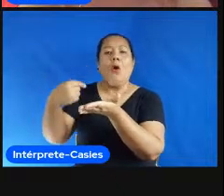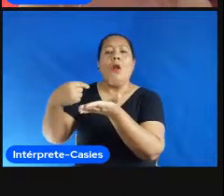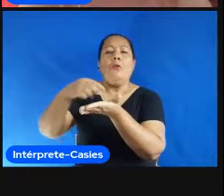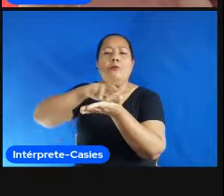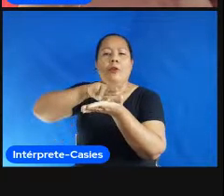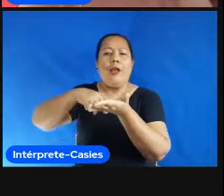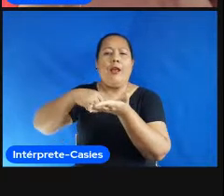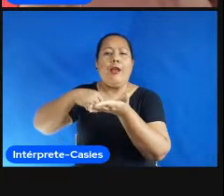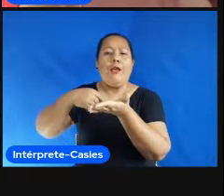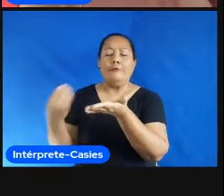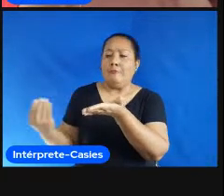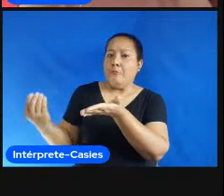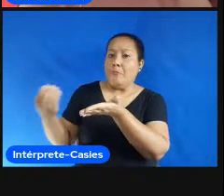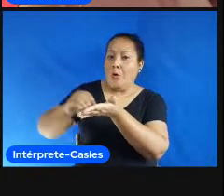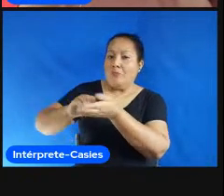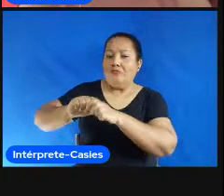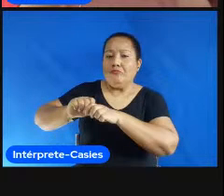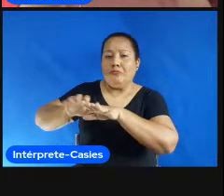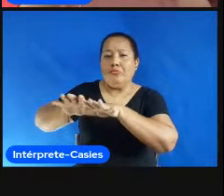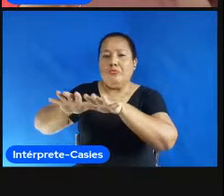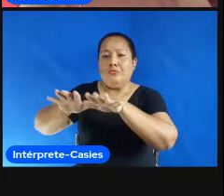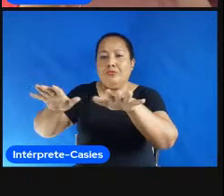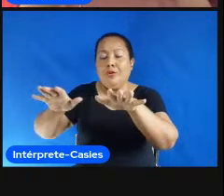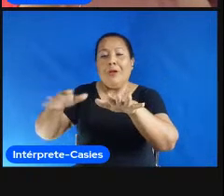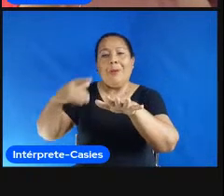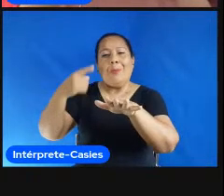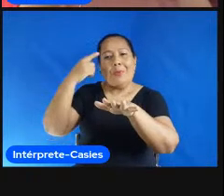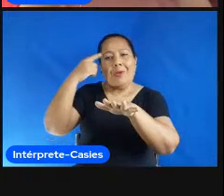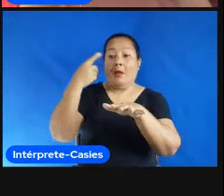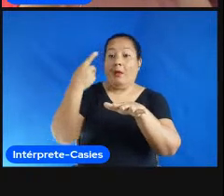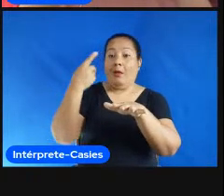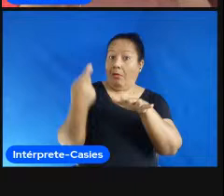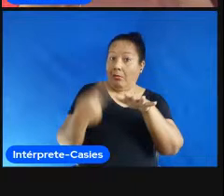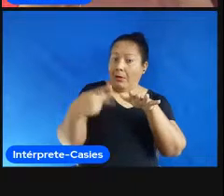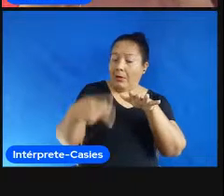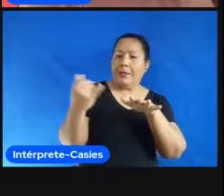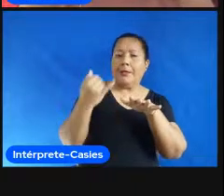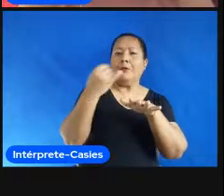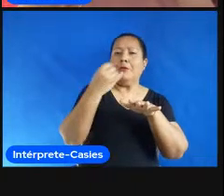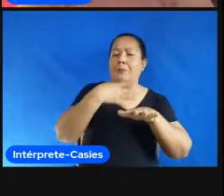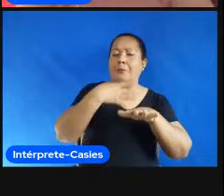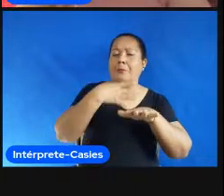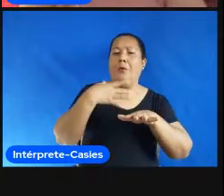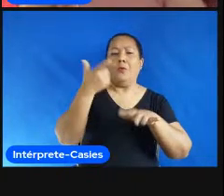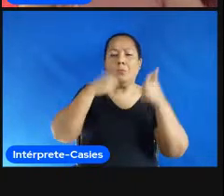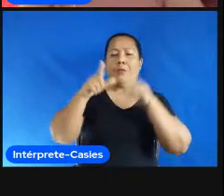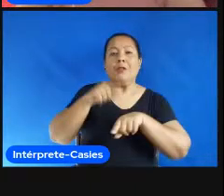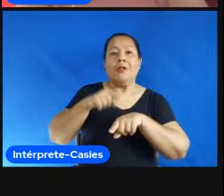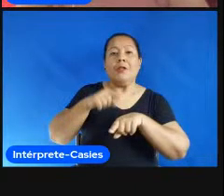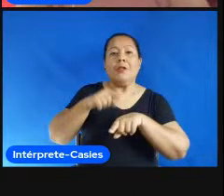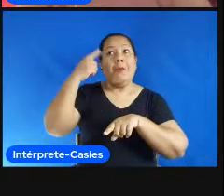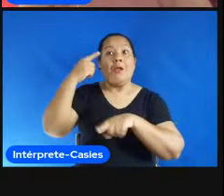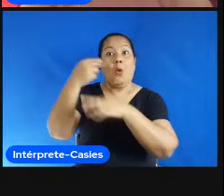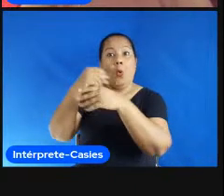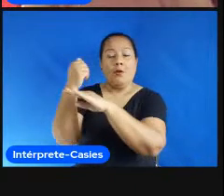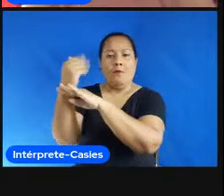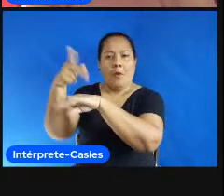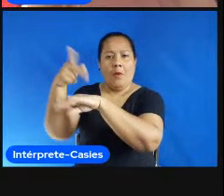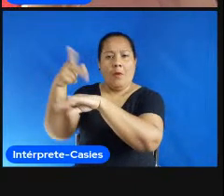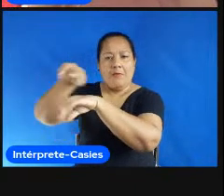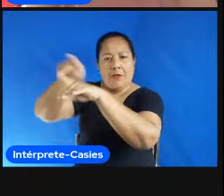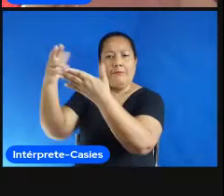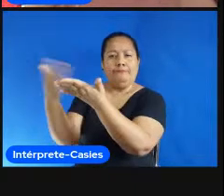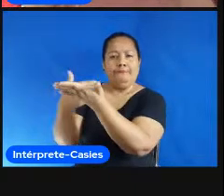essa mania de achar que só o que vem de fora é bom o vem de fora é muito bom mas o que sai para fora para usar um pleonasmo para